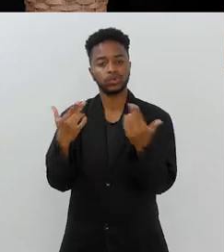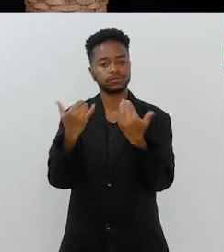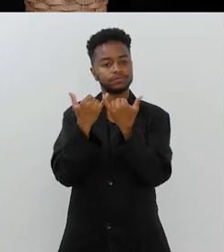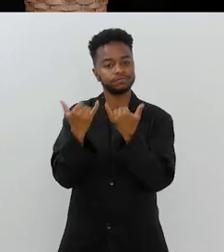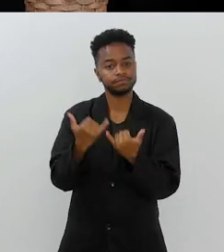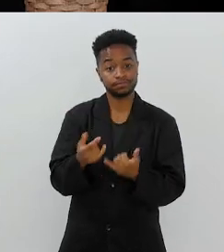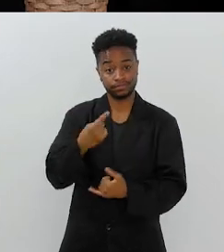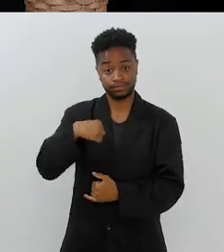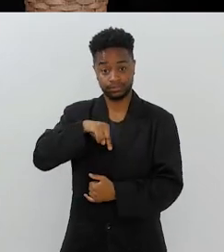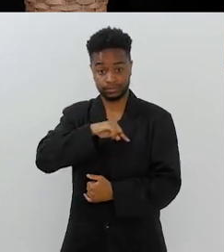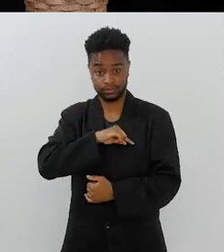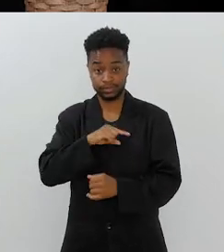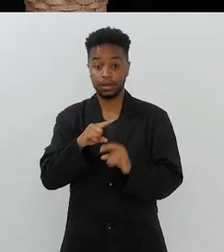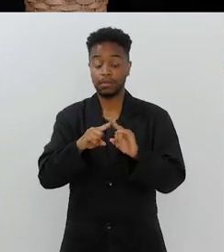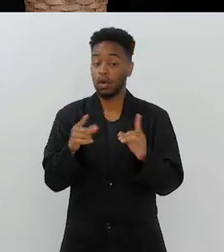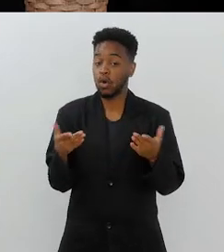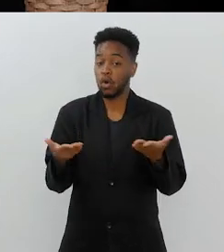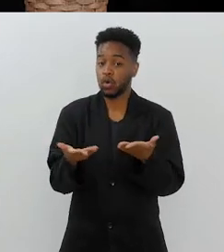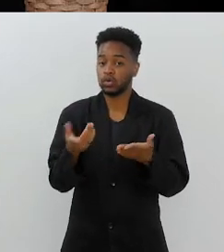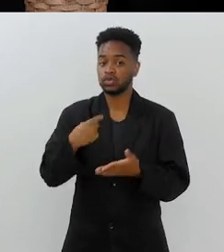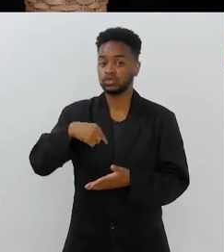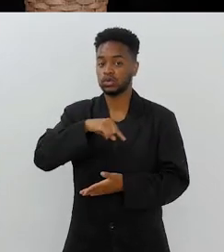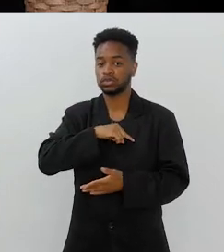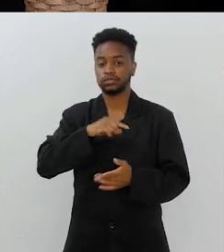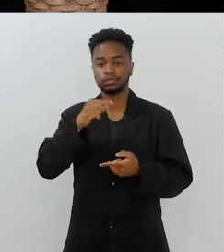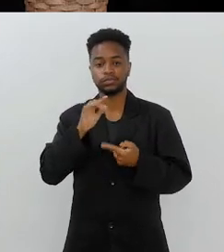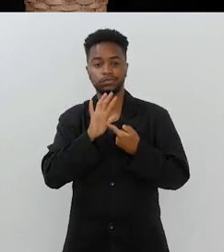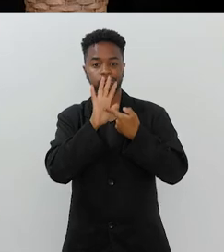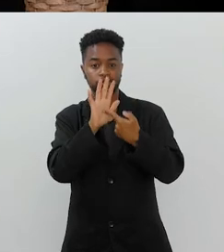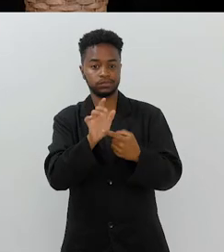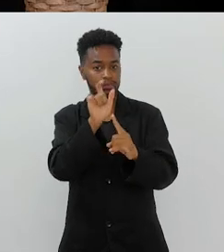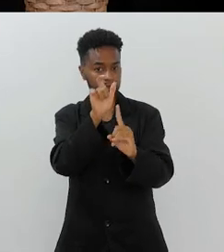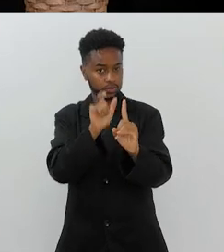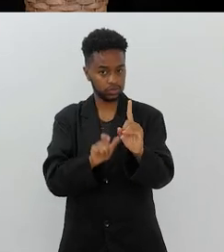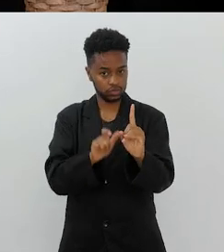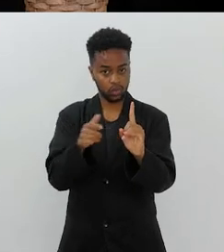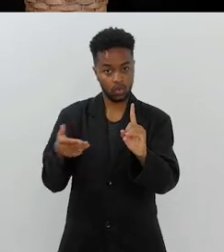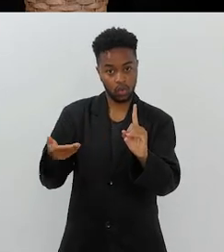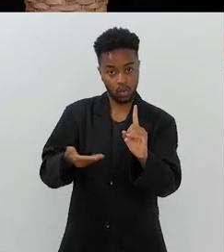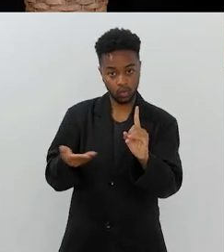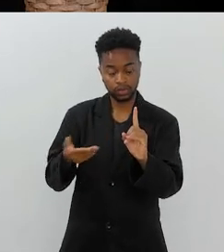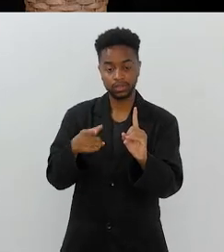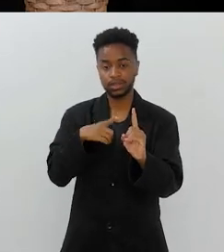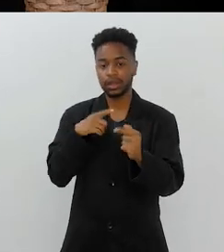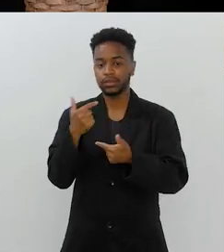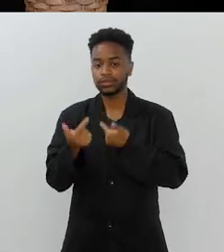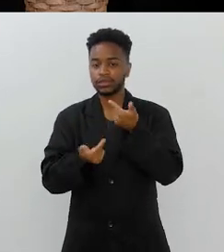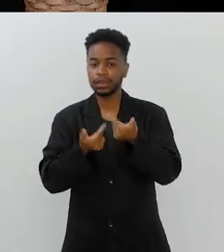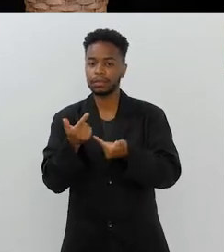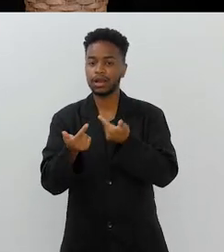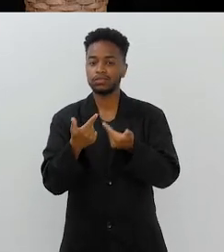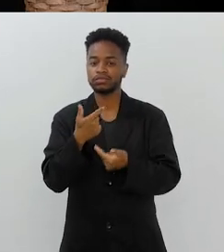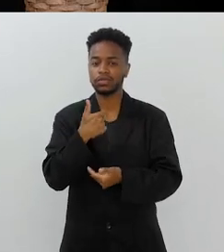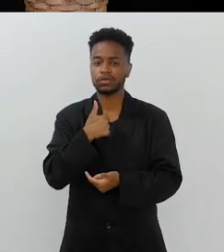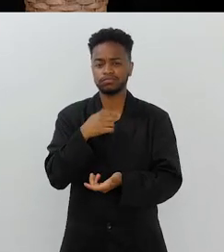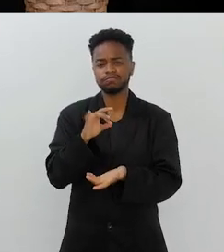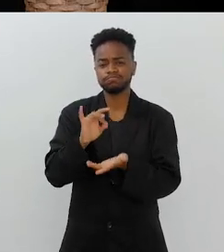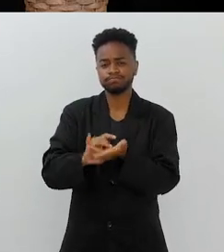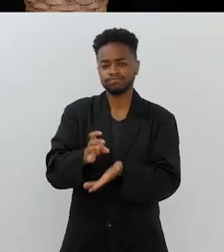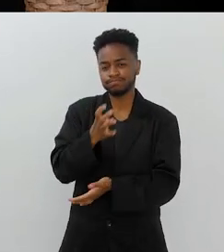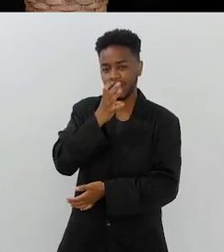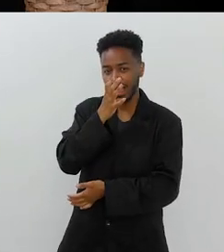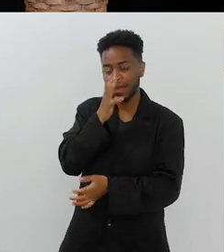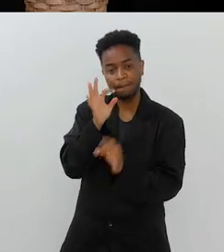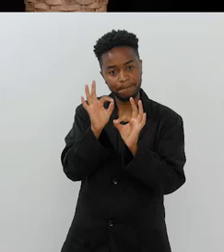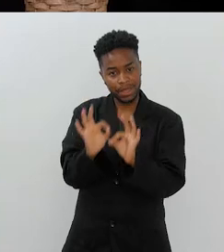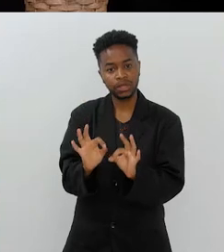assemelha a nós. Esse trabalho que nós vamos falar hoje, e essa pessoa que a gente vai falar hoje, é um trabalho que eu tenho